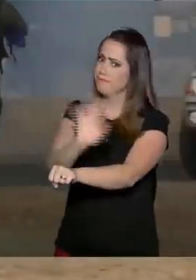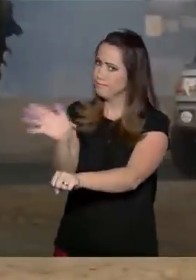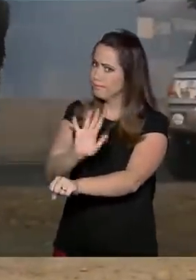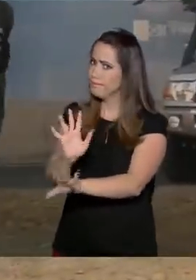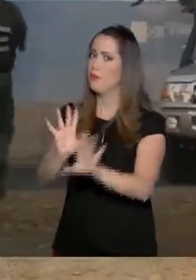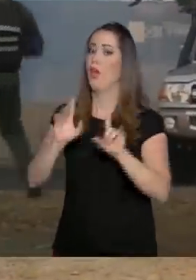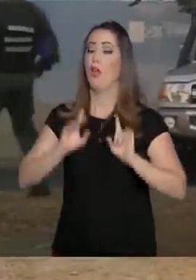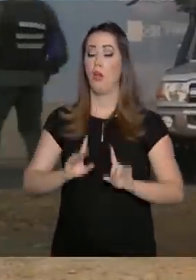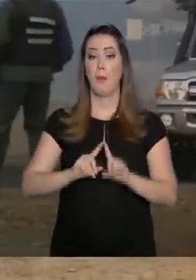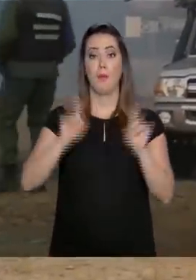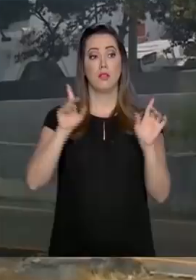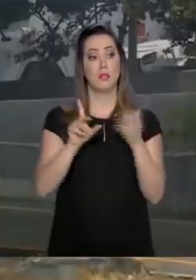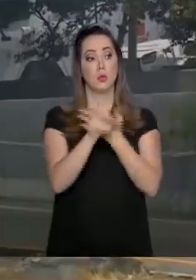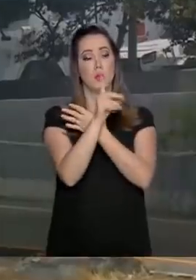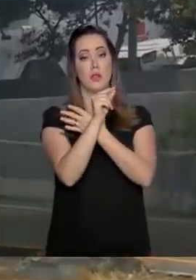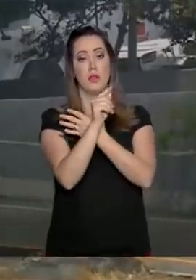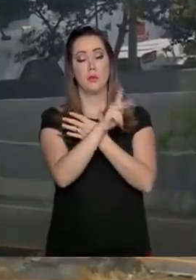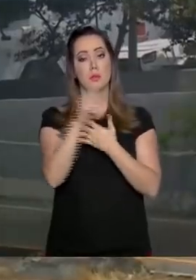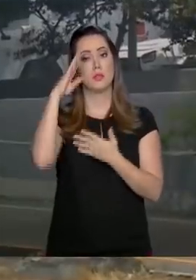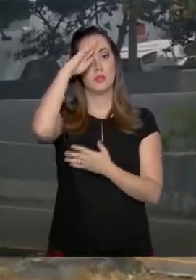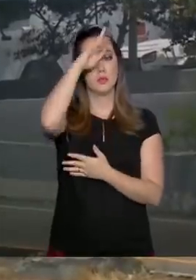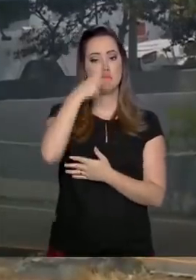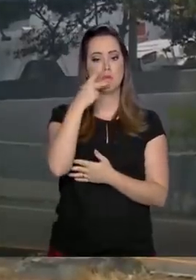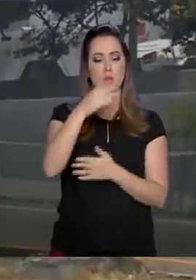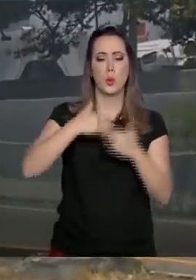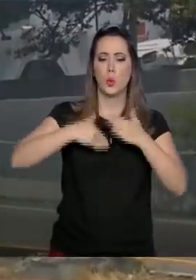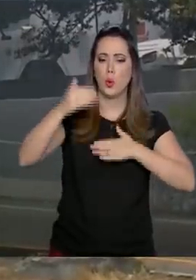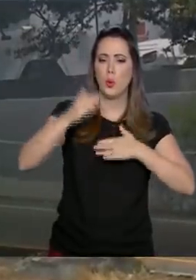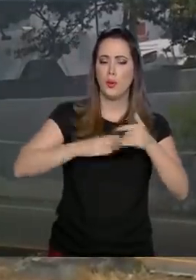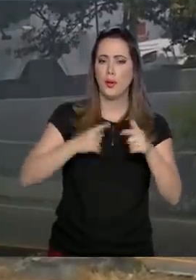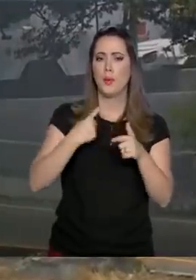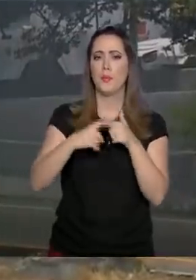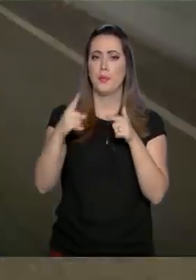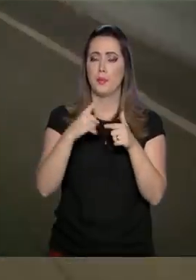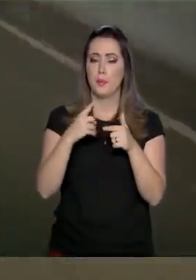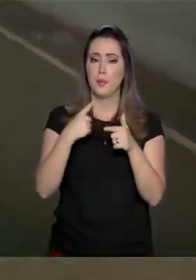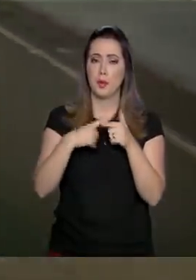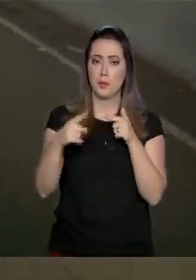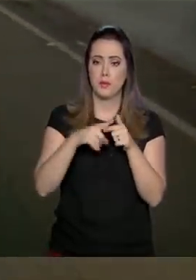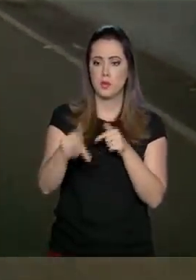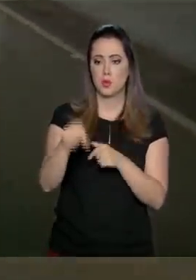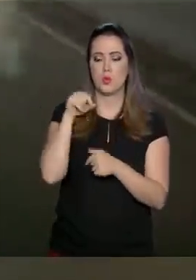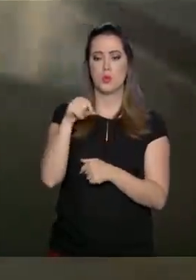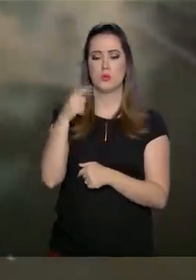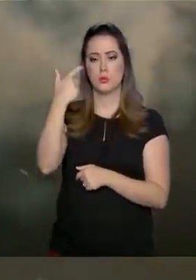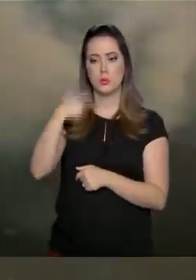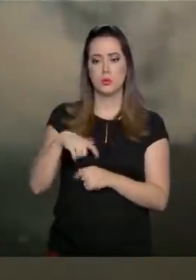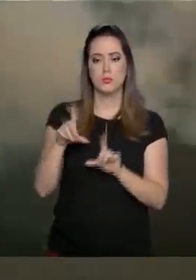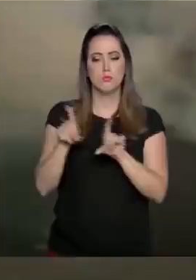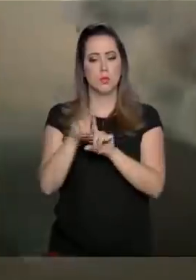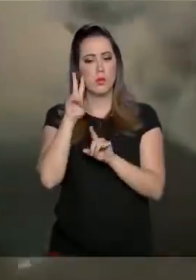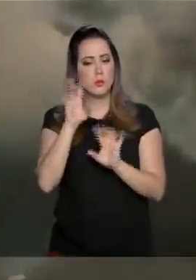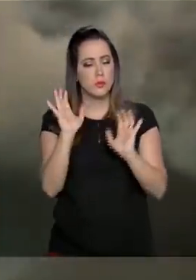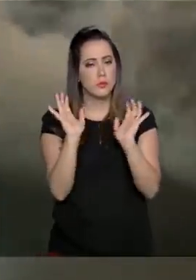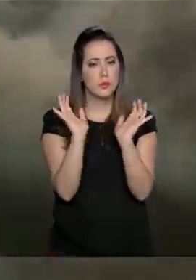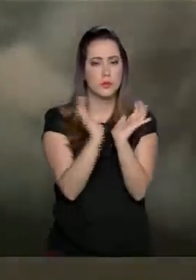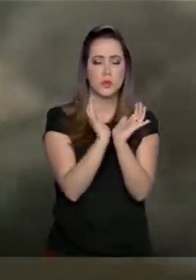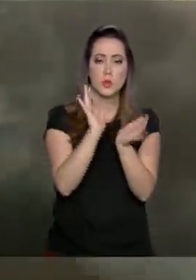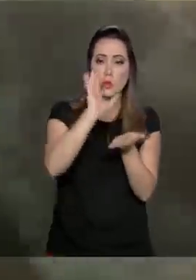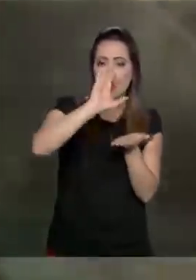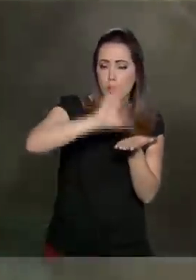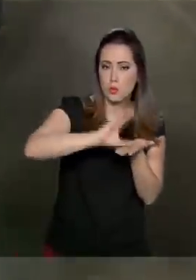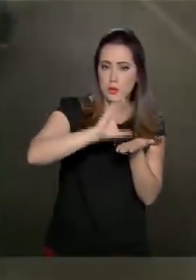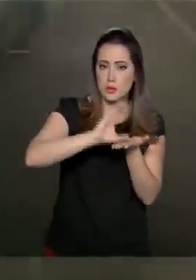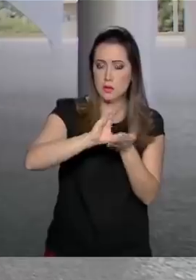Twitter o presidente Jair Bolsonaro disse que qualquer hipótese será decidida por ele, ouvindo conselhos da Defesa Nacional.